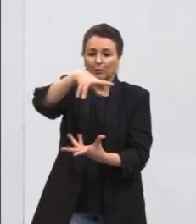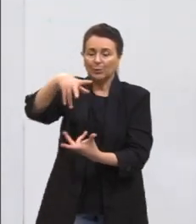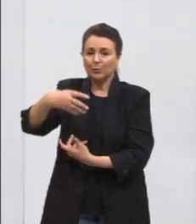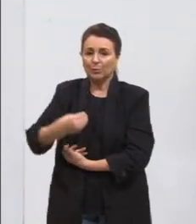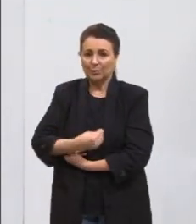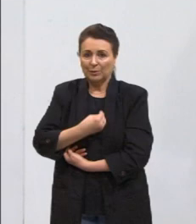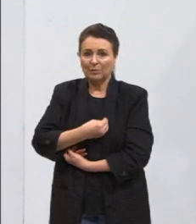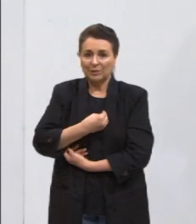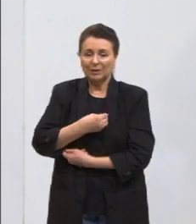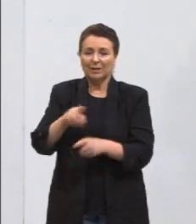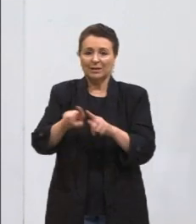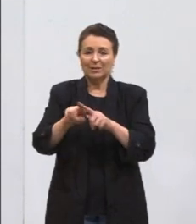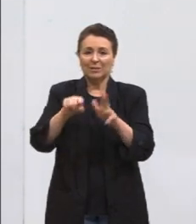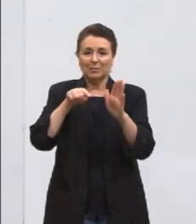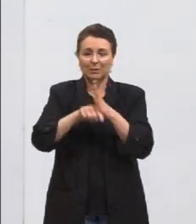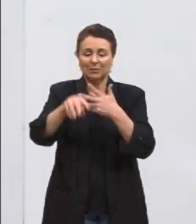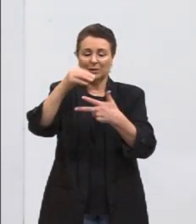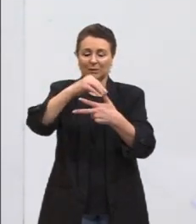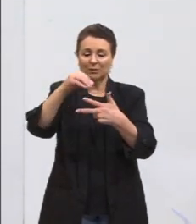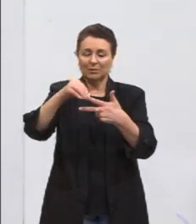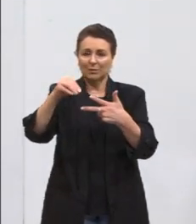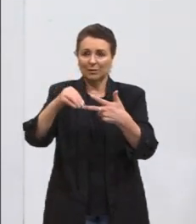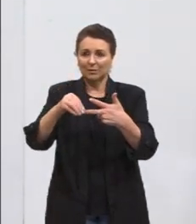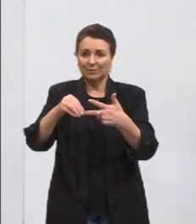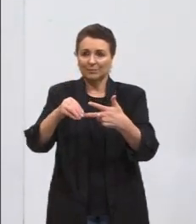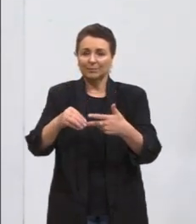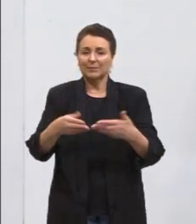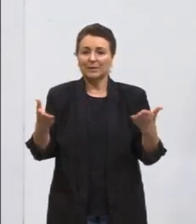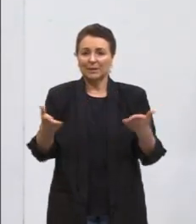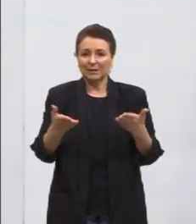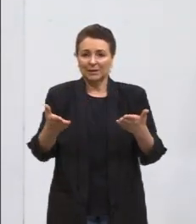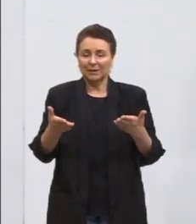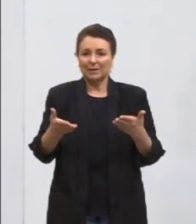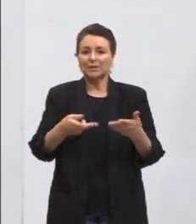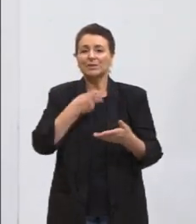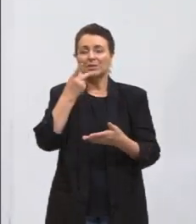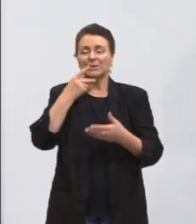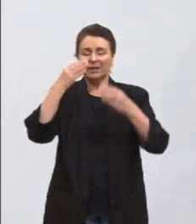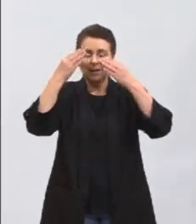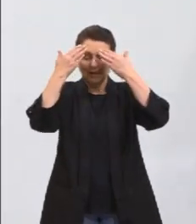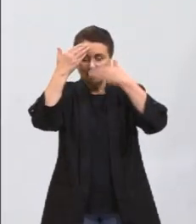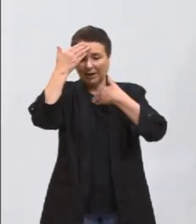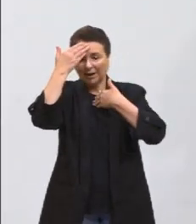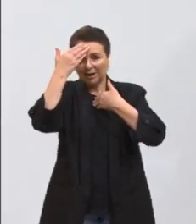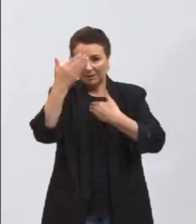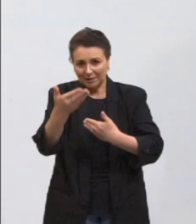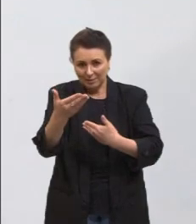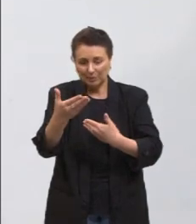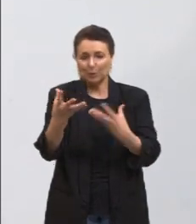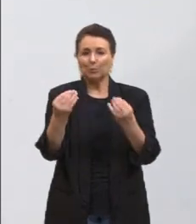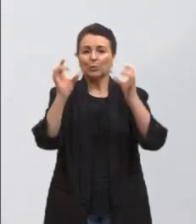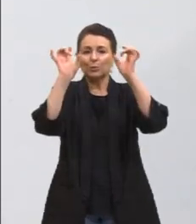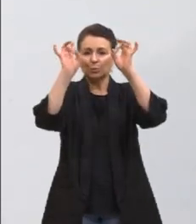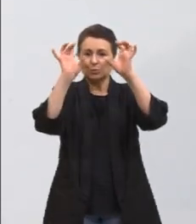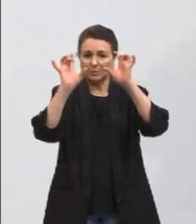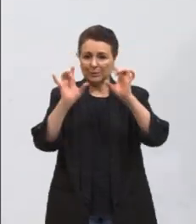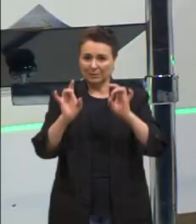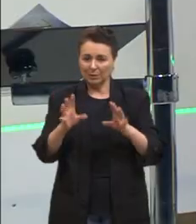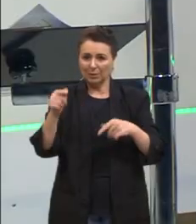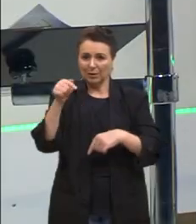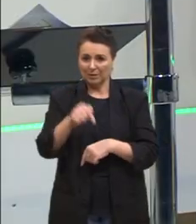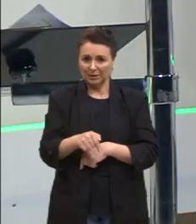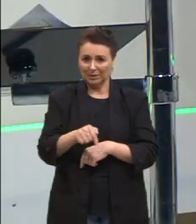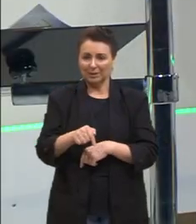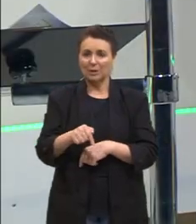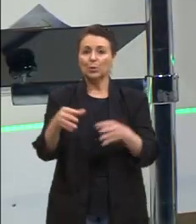também para as questões do Enem. E aqui, a gente quer fazer alguns agradecimentos, muito especial, nós das